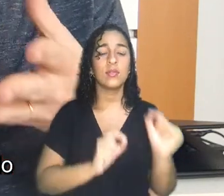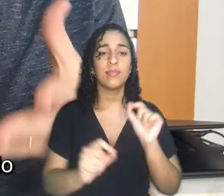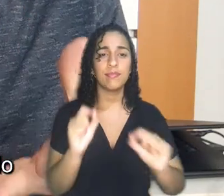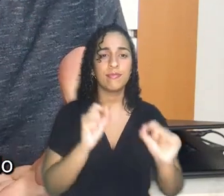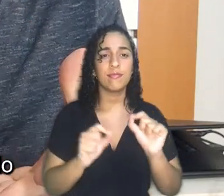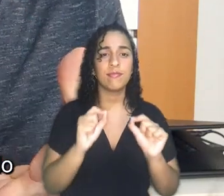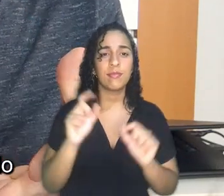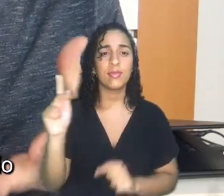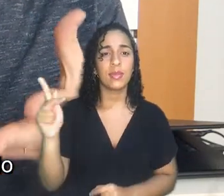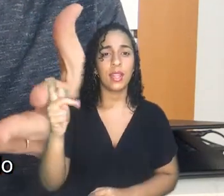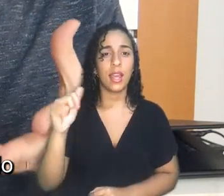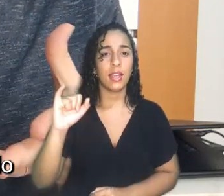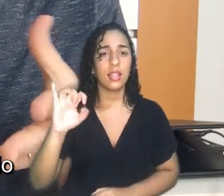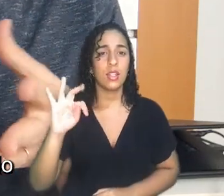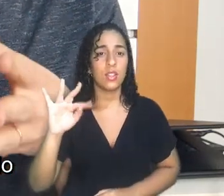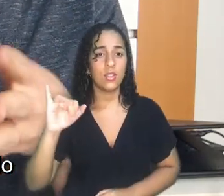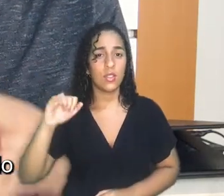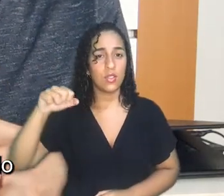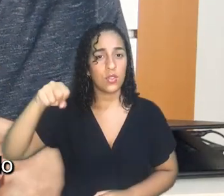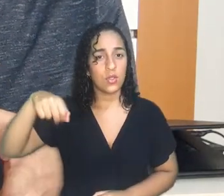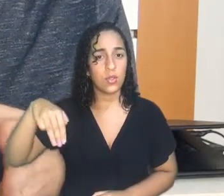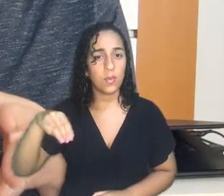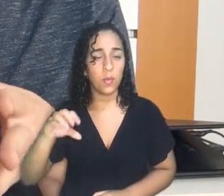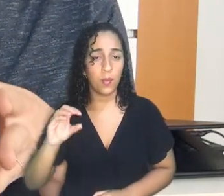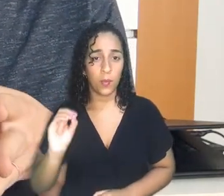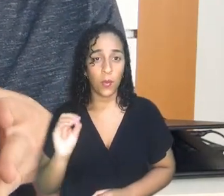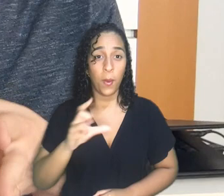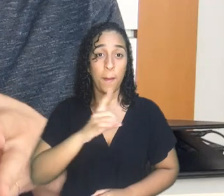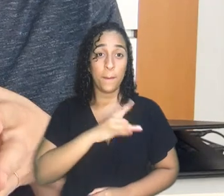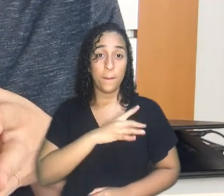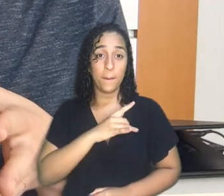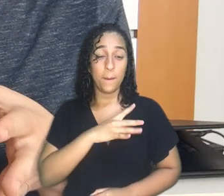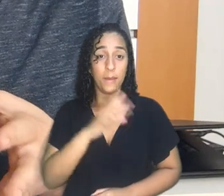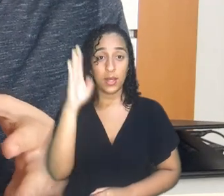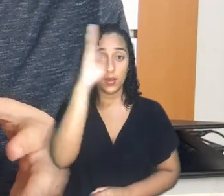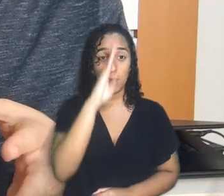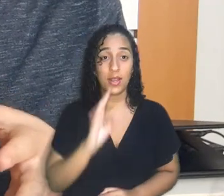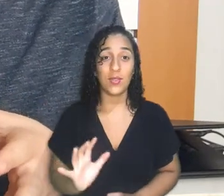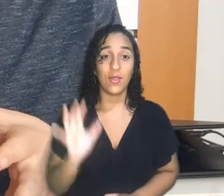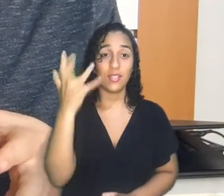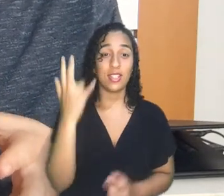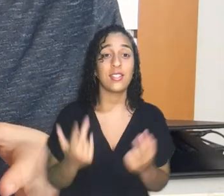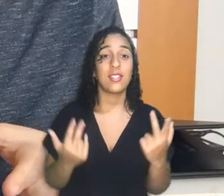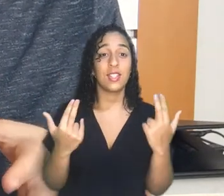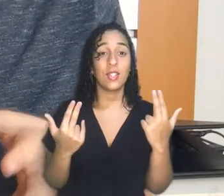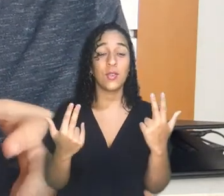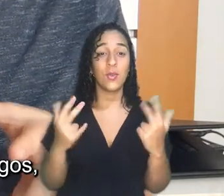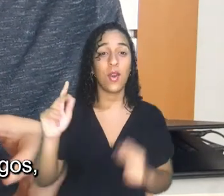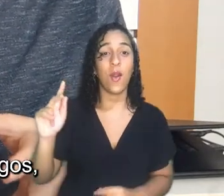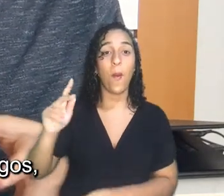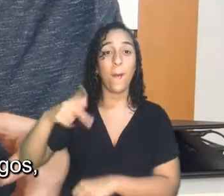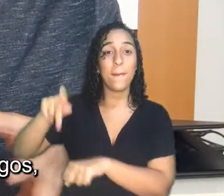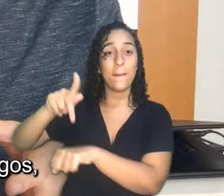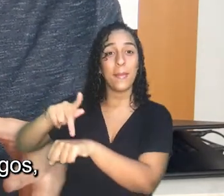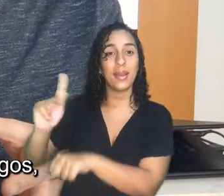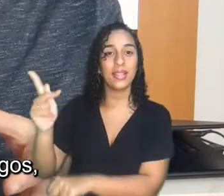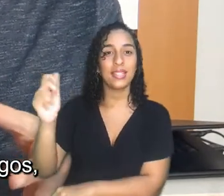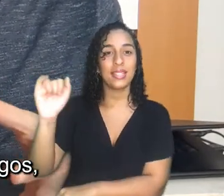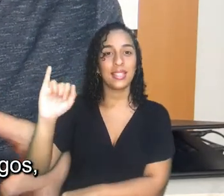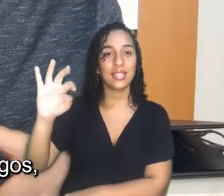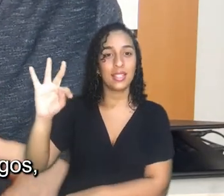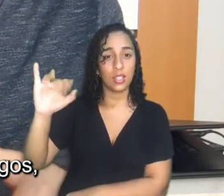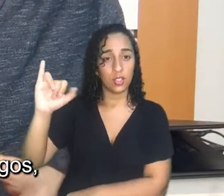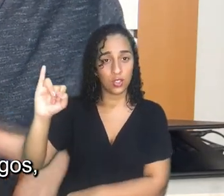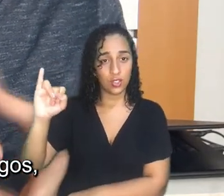haitianismo. Ou seja, eles tinham medo de que no Brasil acontecesse o mesmo que aconteceu no Haiti, no qual nós tínhamos